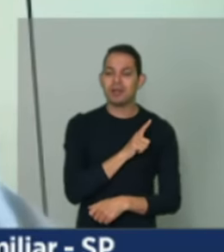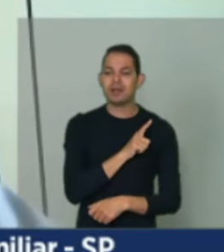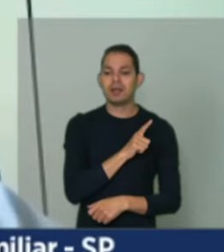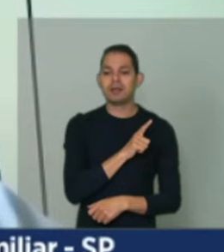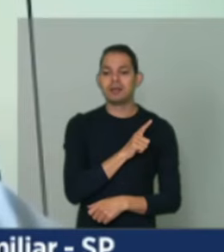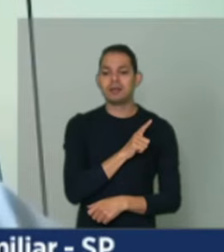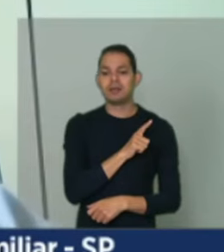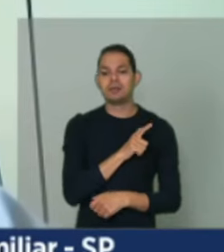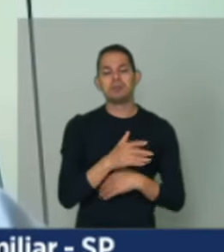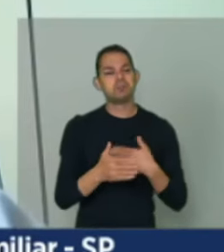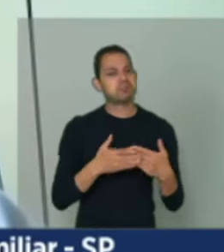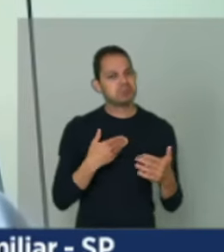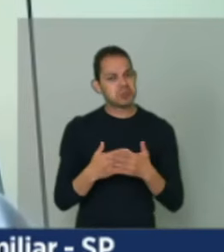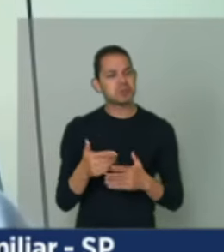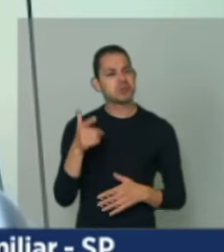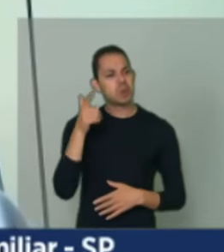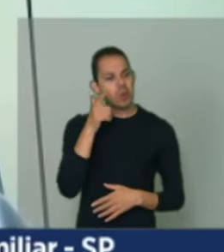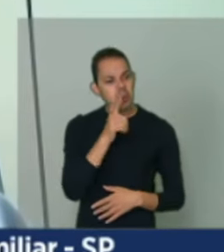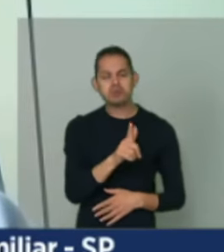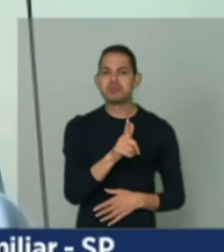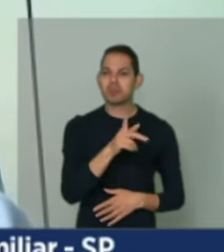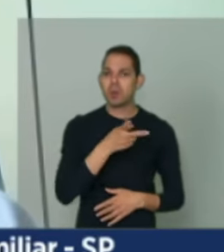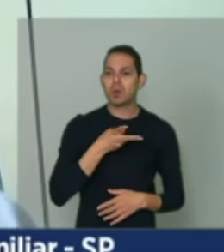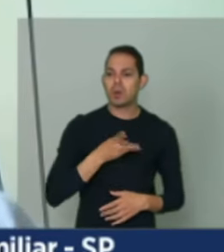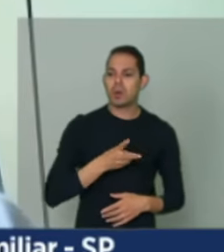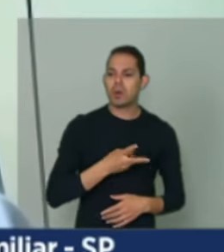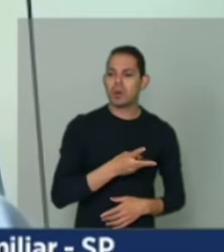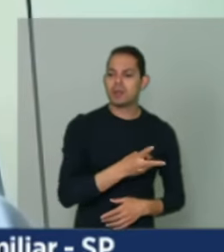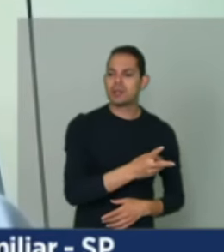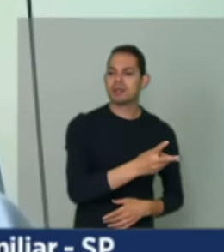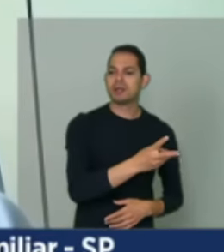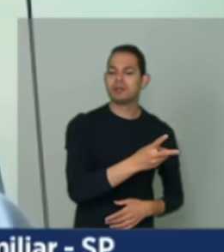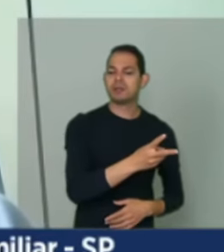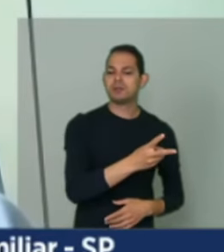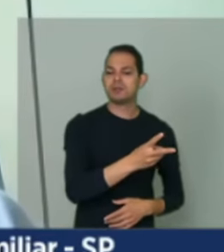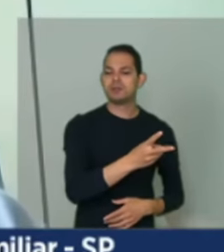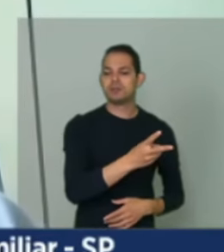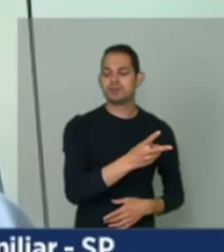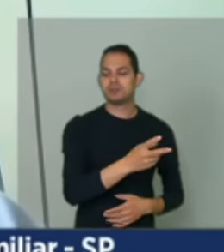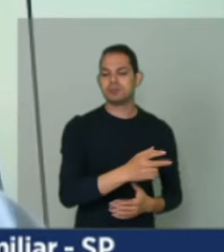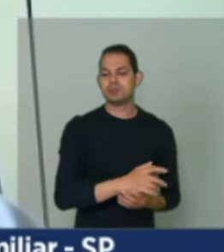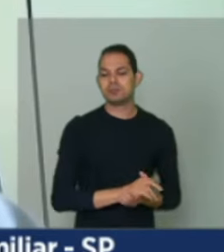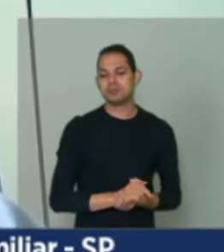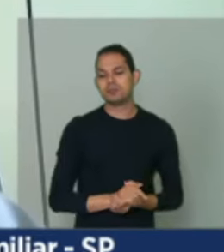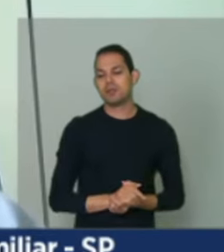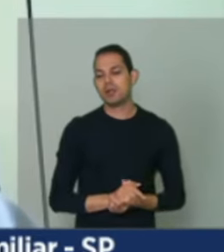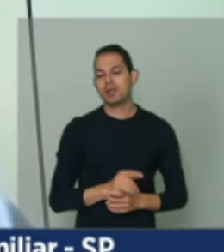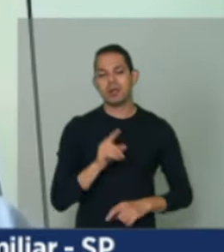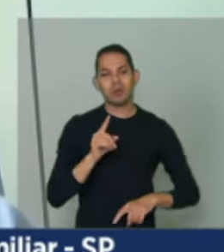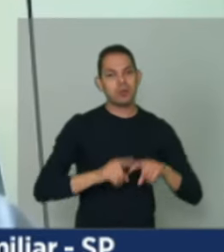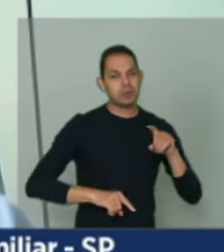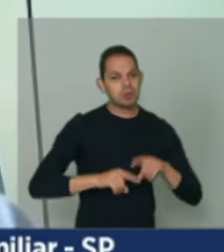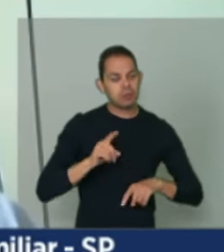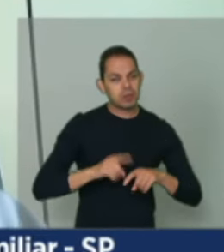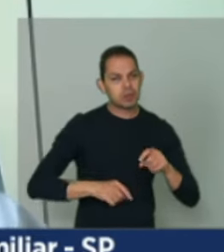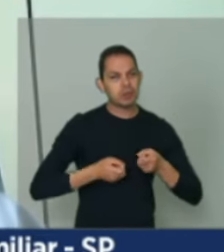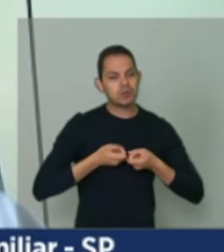conseguiu, está conseguindo ainda pôr aí o seu produto na mesa